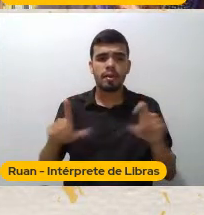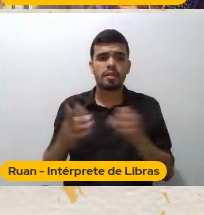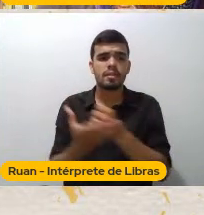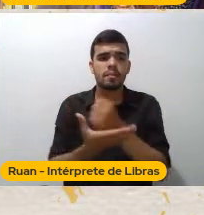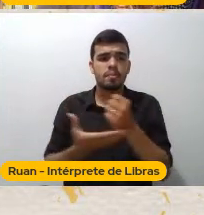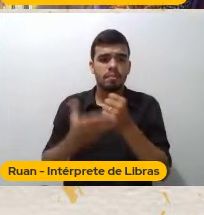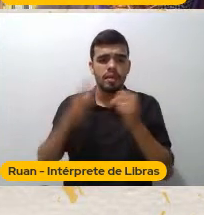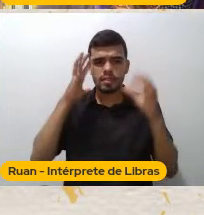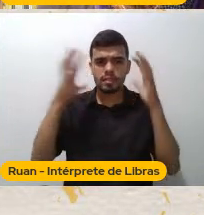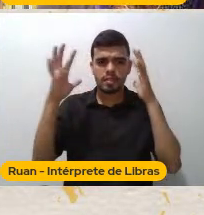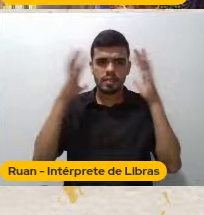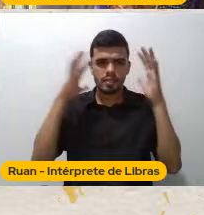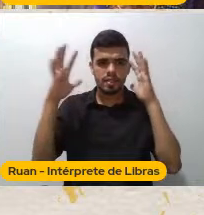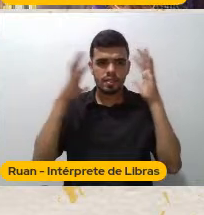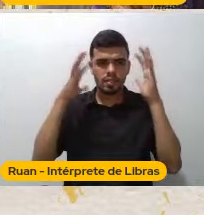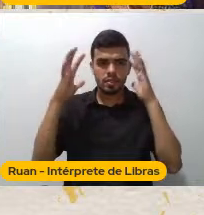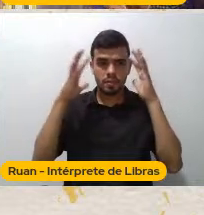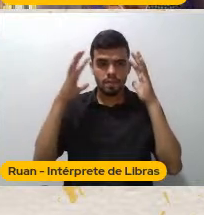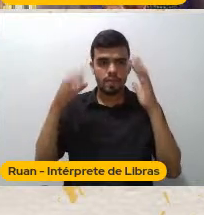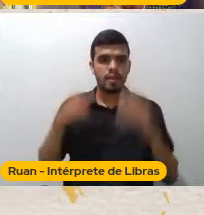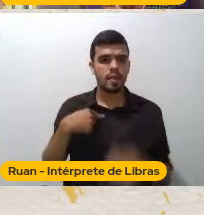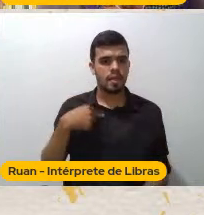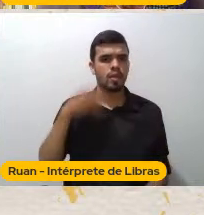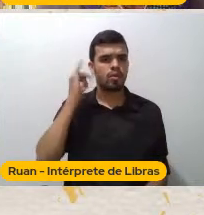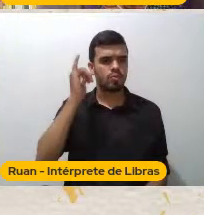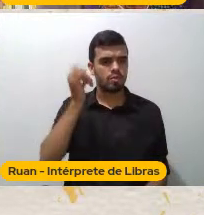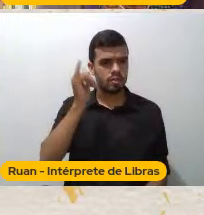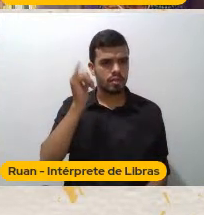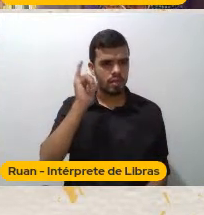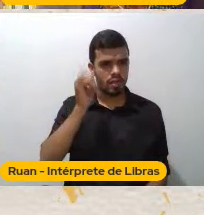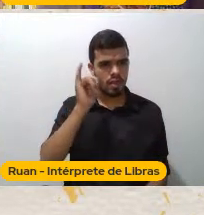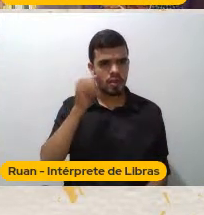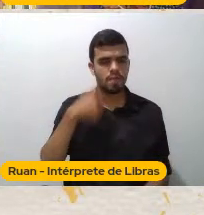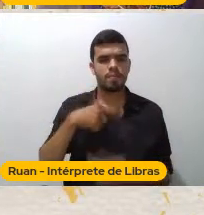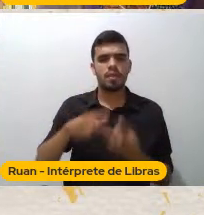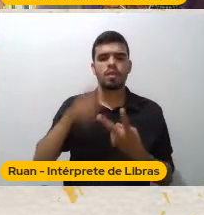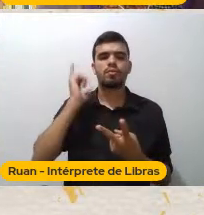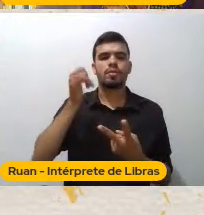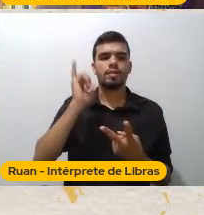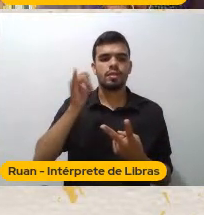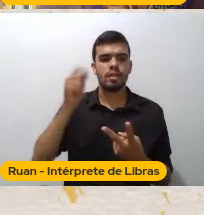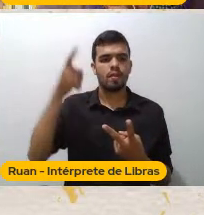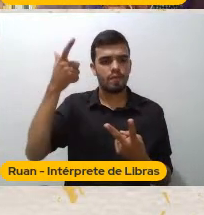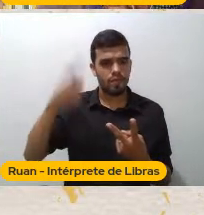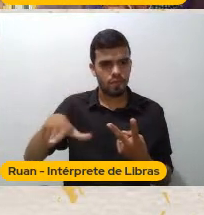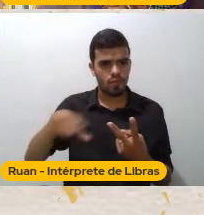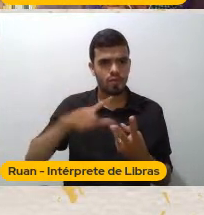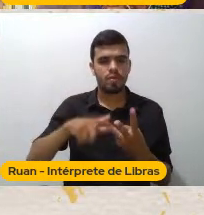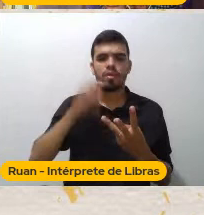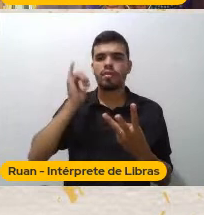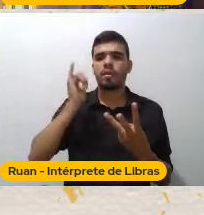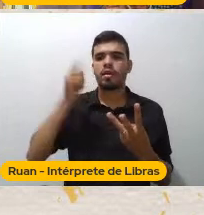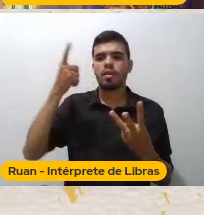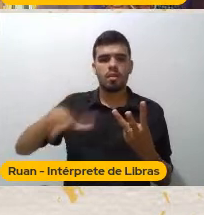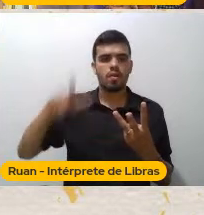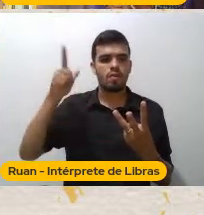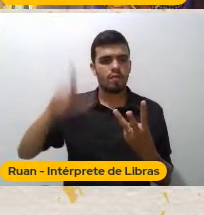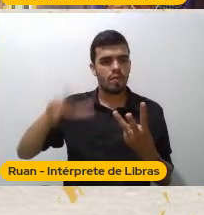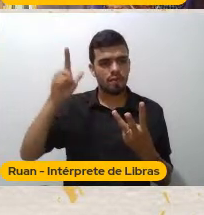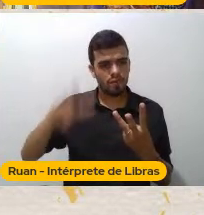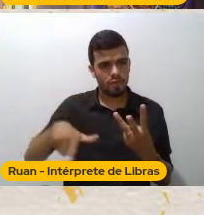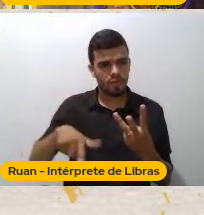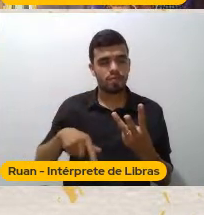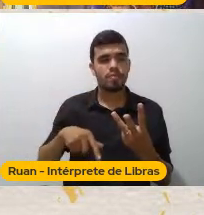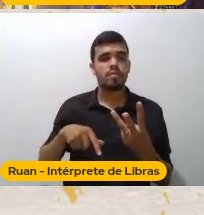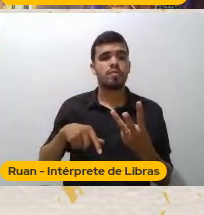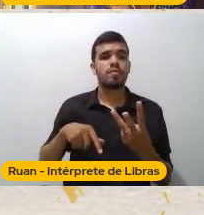Eu narro Eu renarro Eu desdigo O que eu narrei E eu gesto Algo distante Da minha primeira